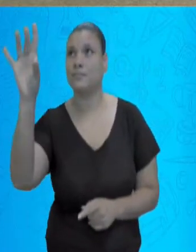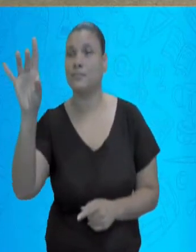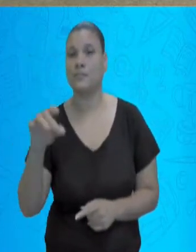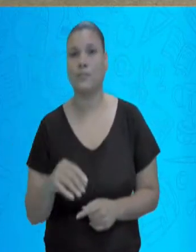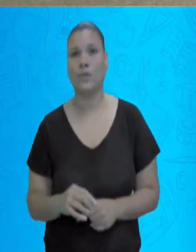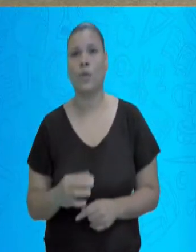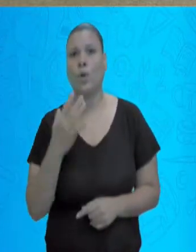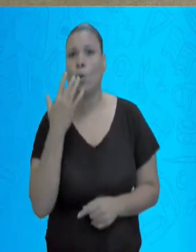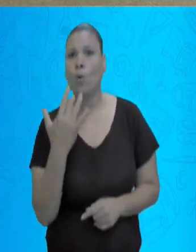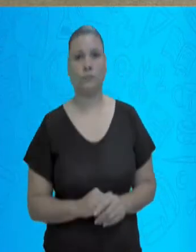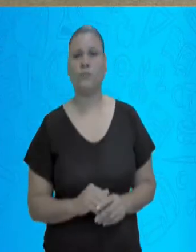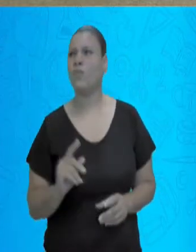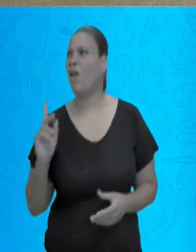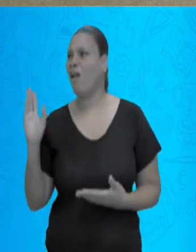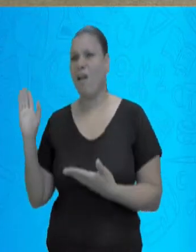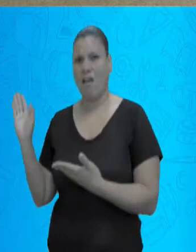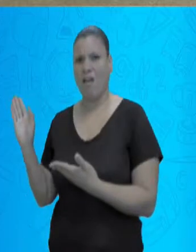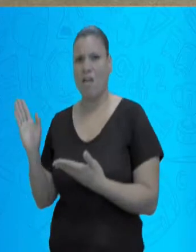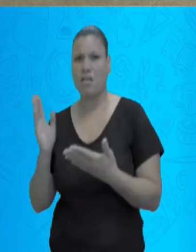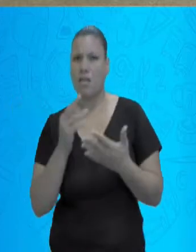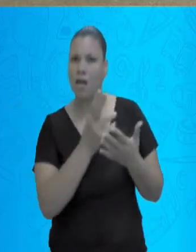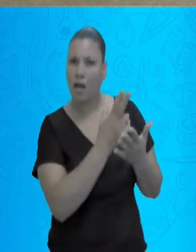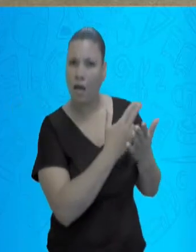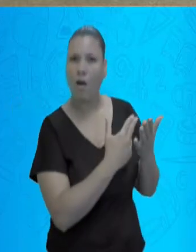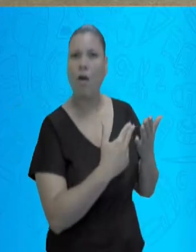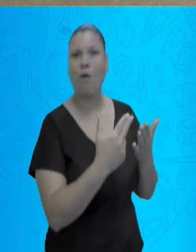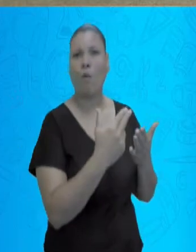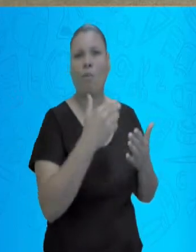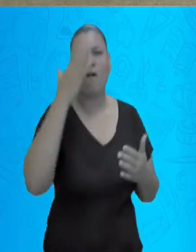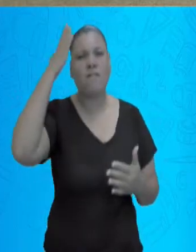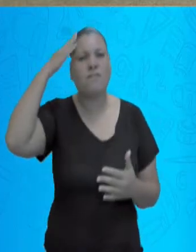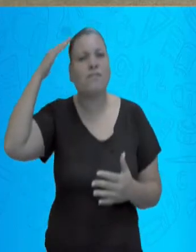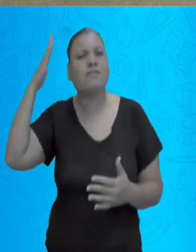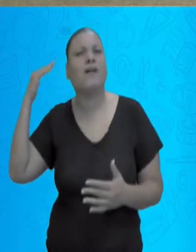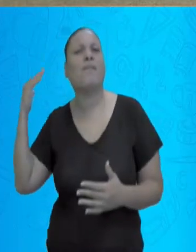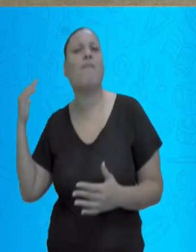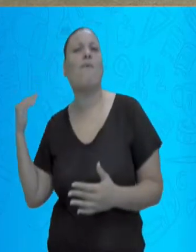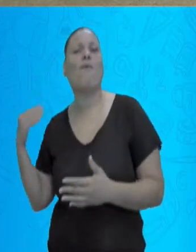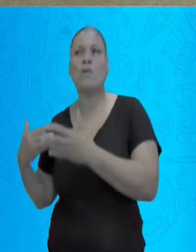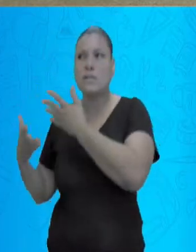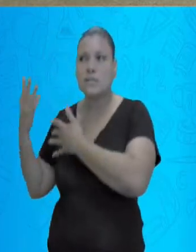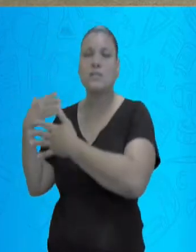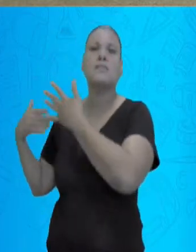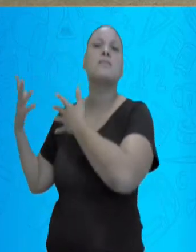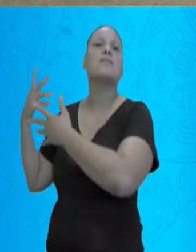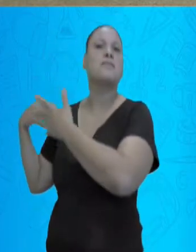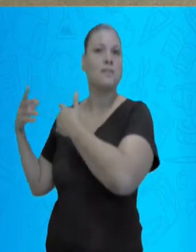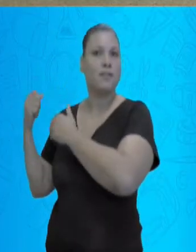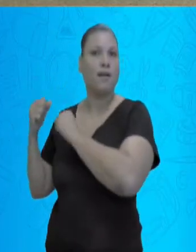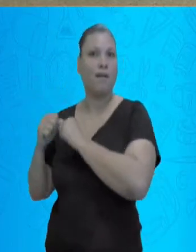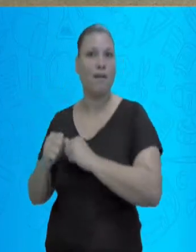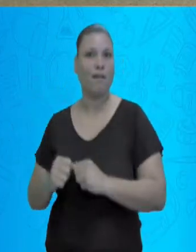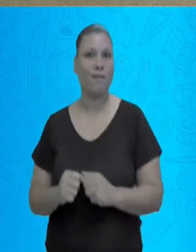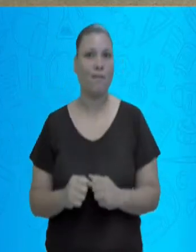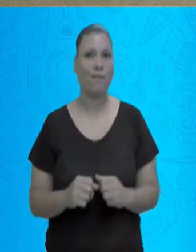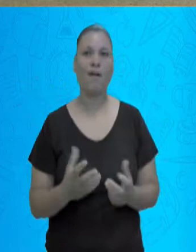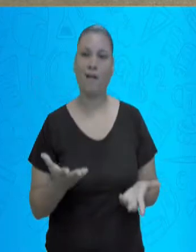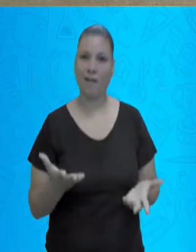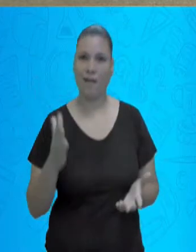vamos produzir já já. Essa é uma grande arte do pontilismo, a maior arte